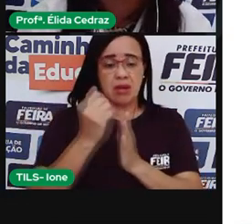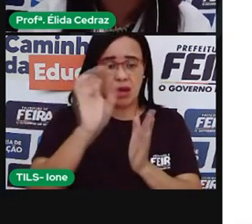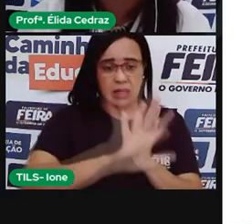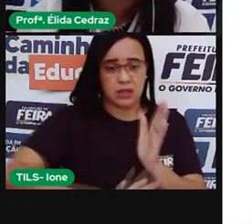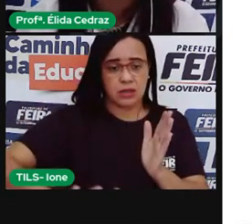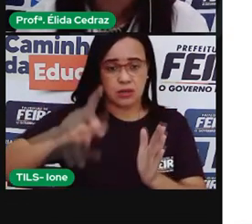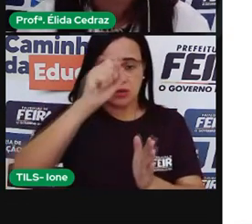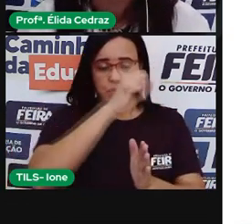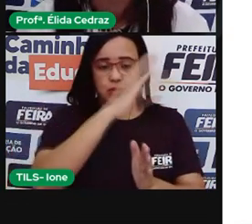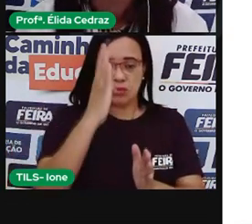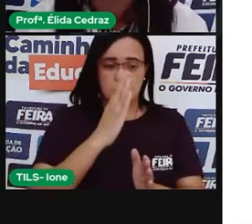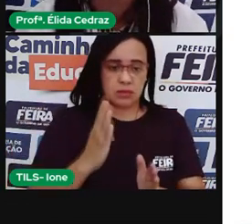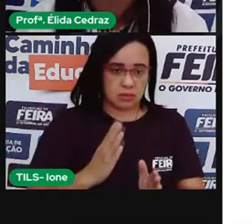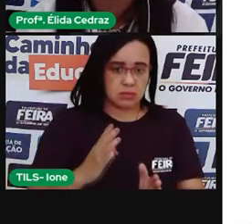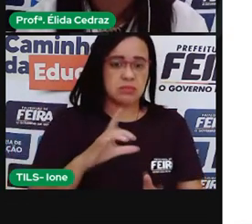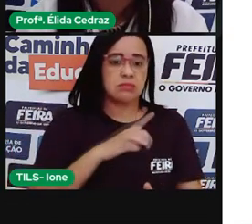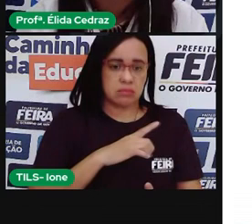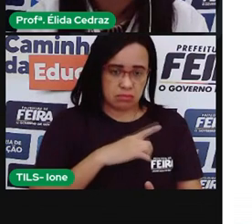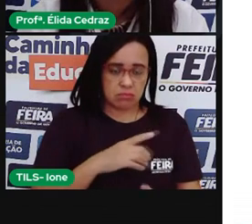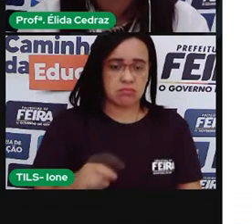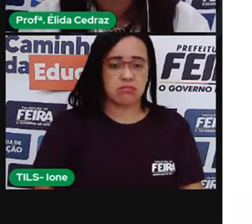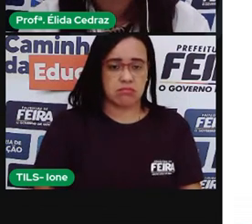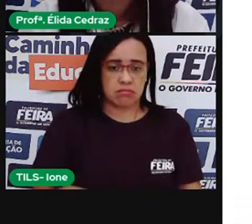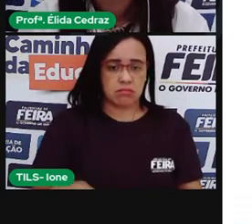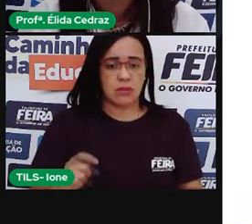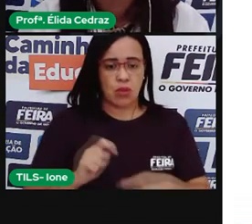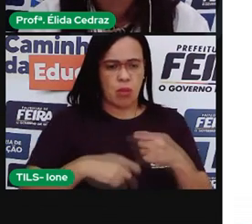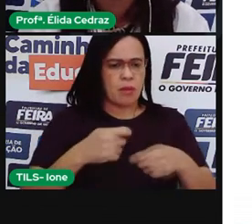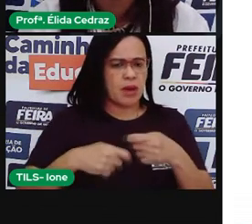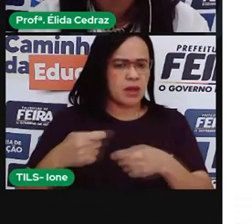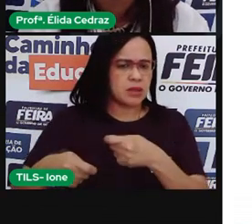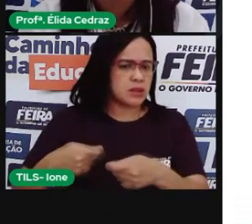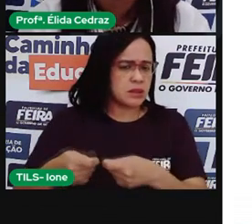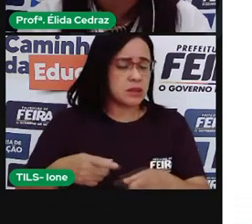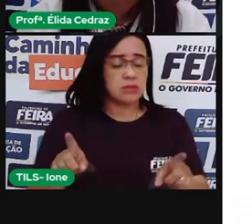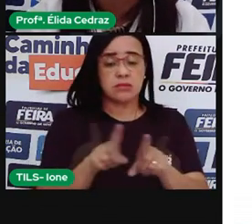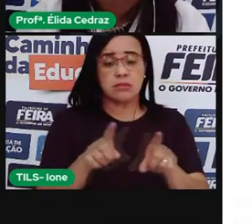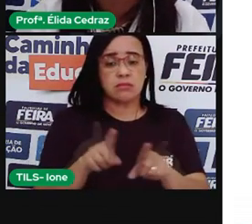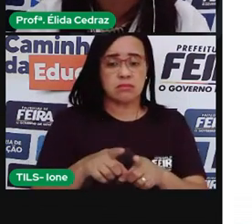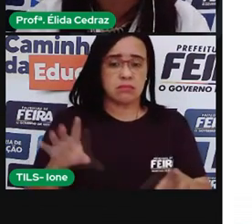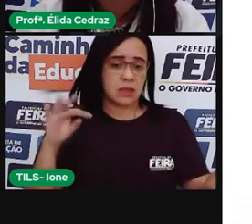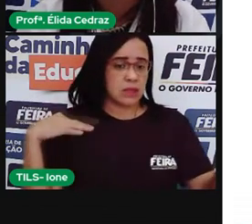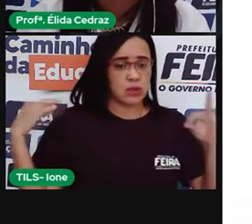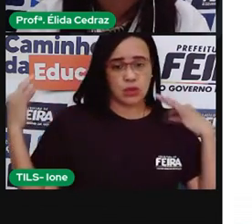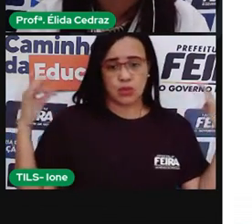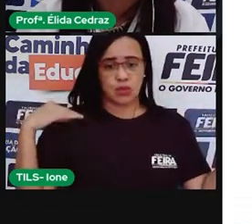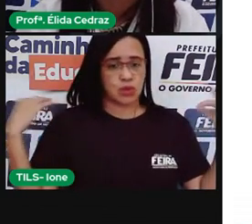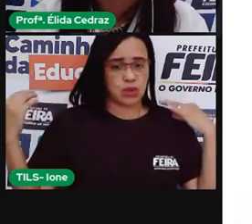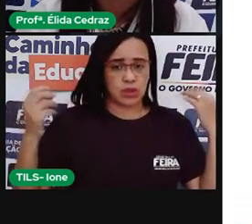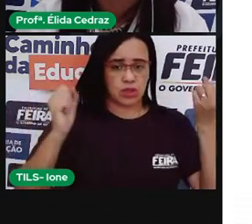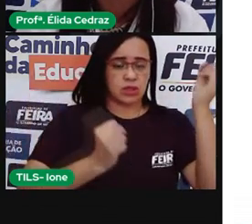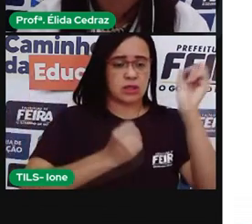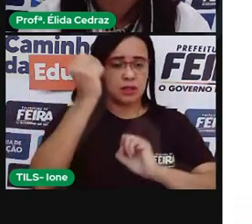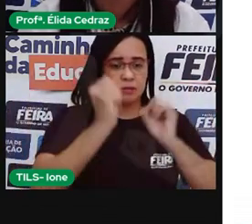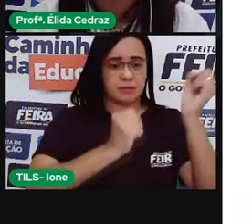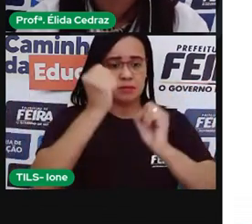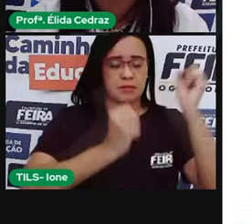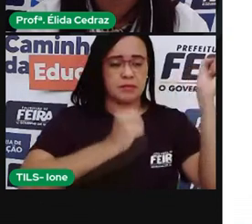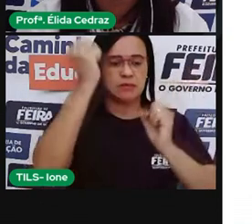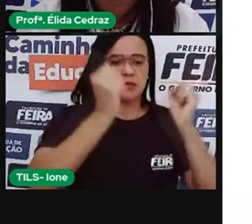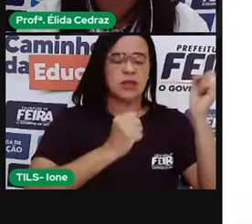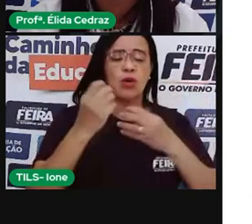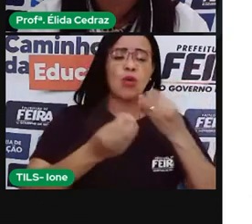o turismo, o setor industrial, financeiro e comercial. O maior destaque são para as indústrias